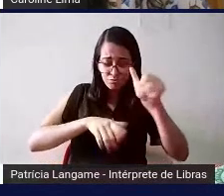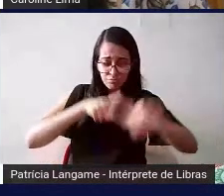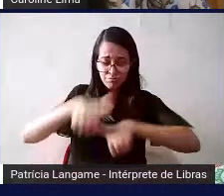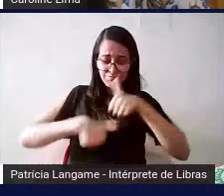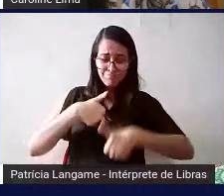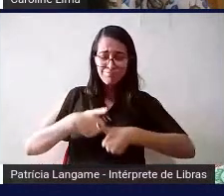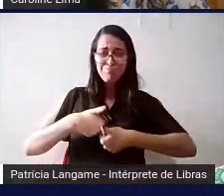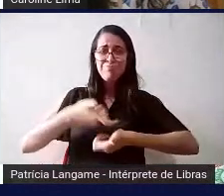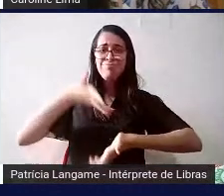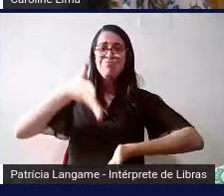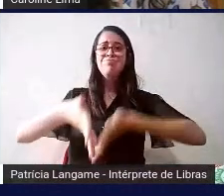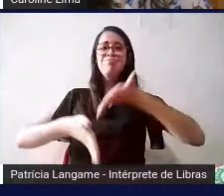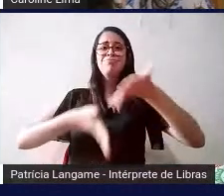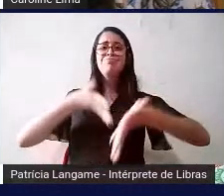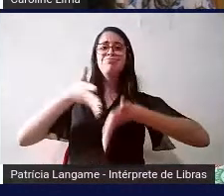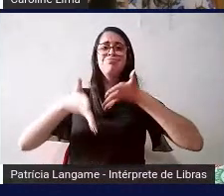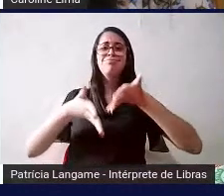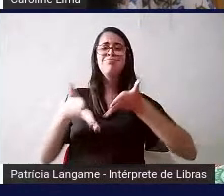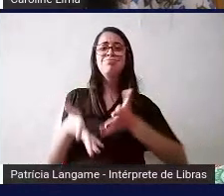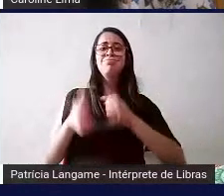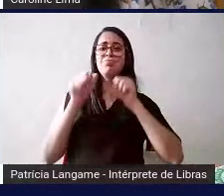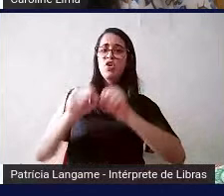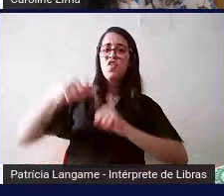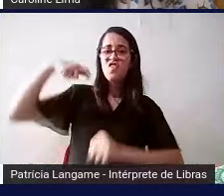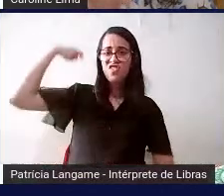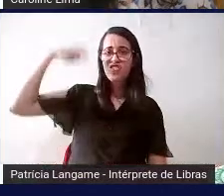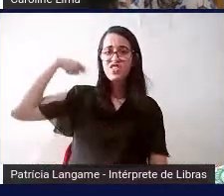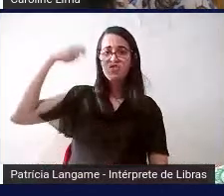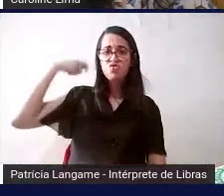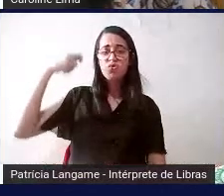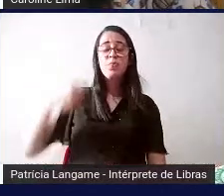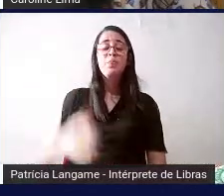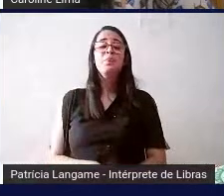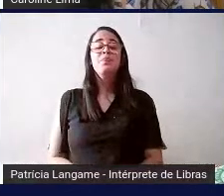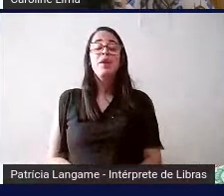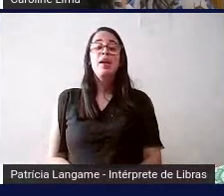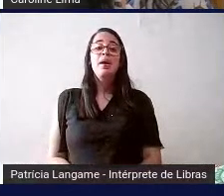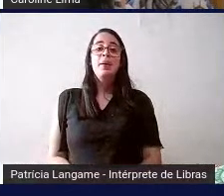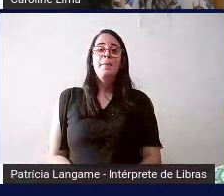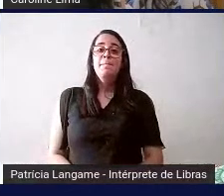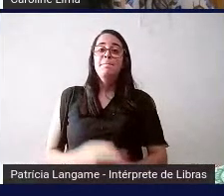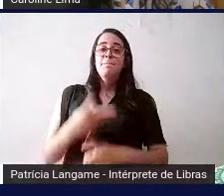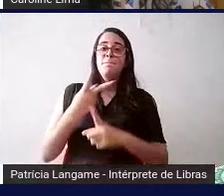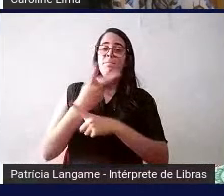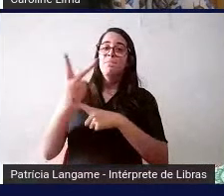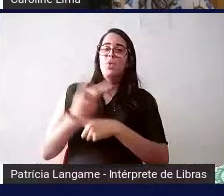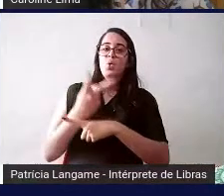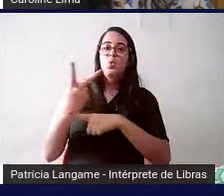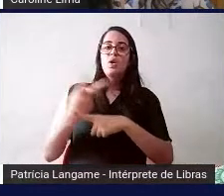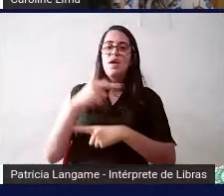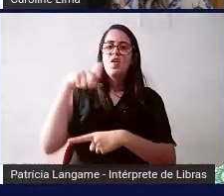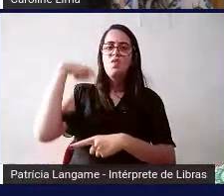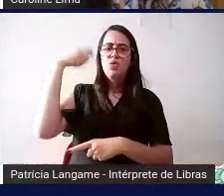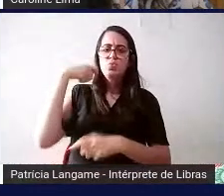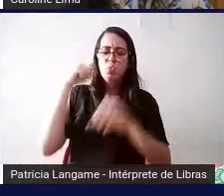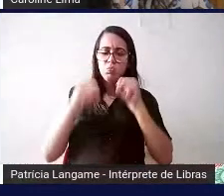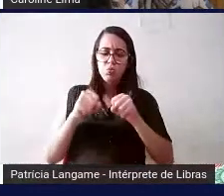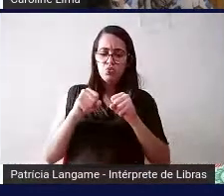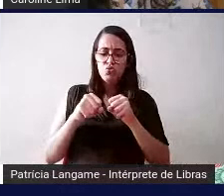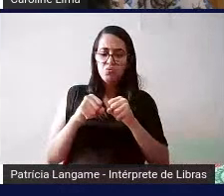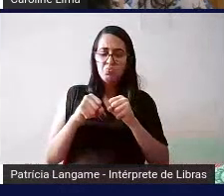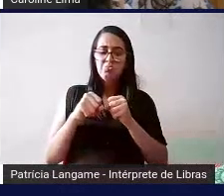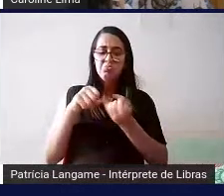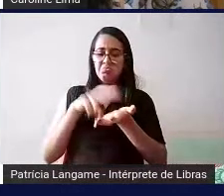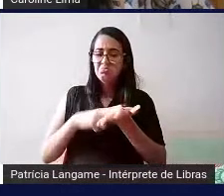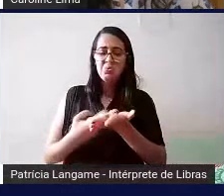em vídeo eu vi que pode ser em vídeo mas eu procurei algum em algum momento algum vídeo que ele pudesse traduzir eu não consegui tá